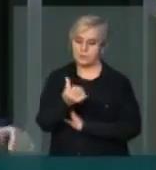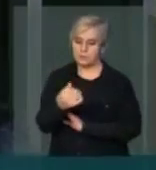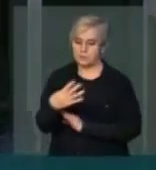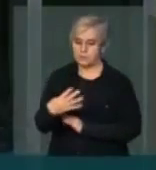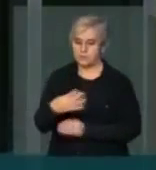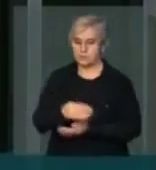obrigado.